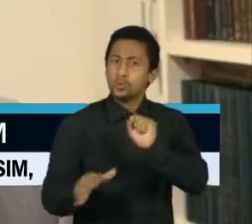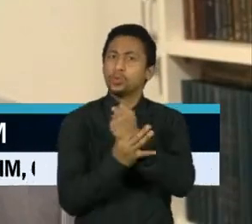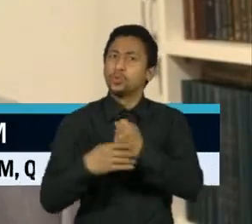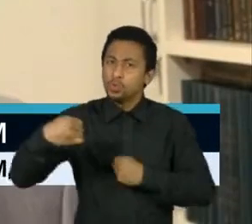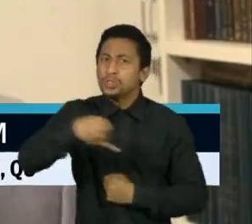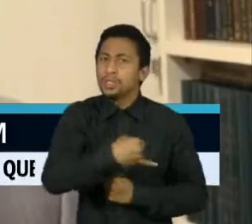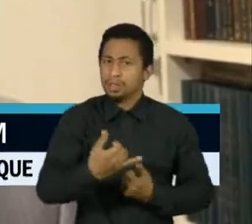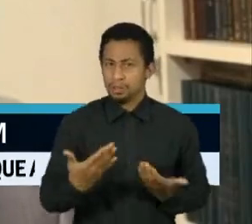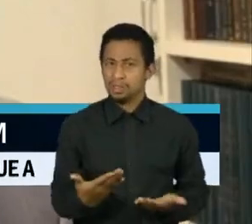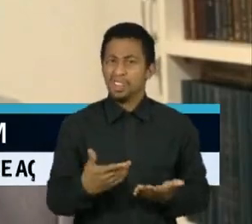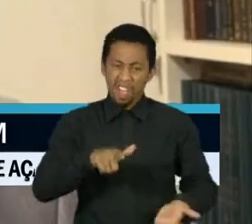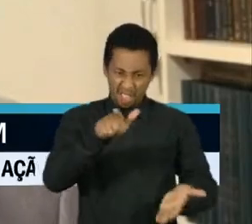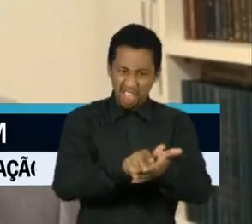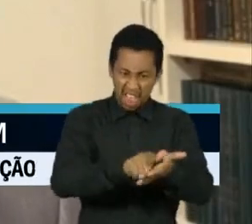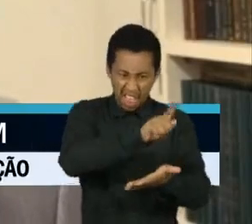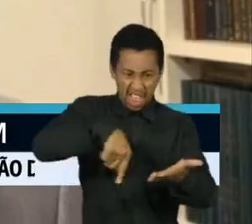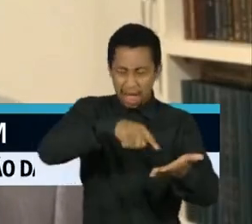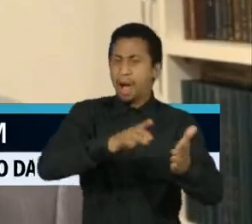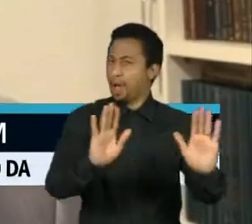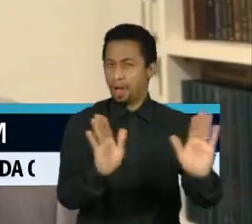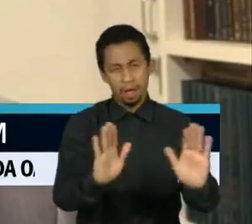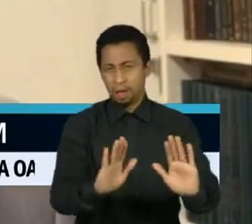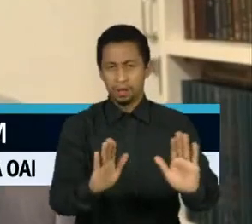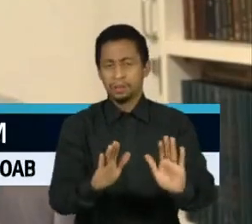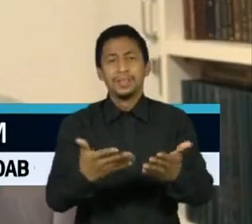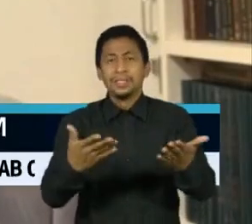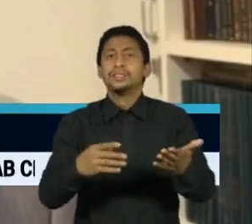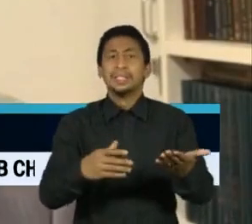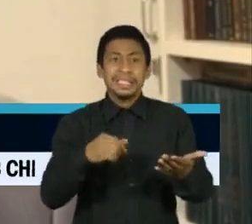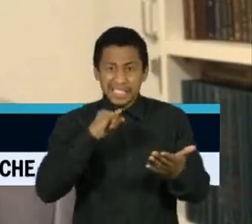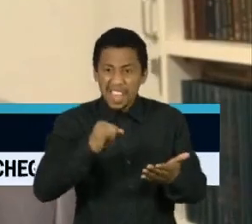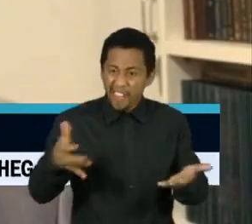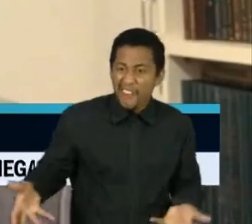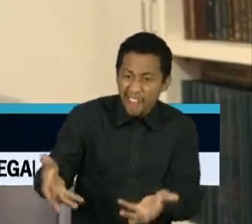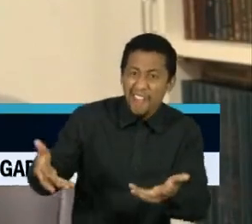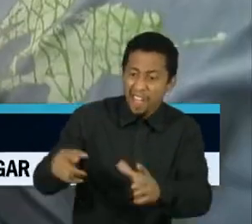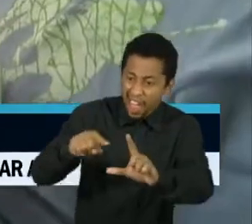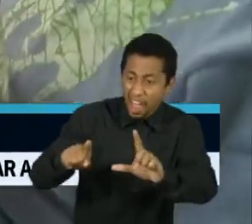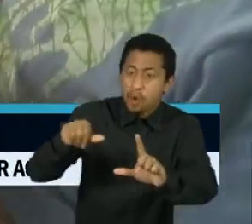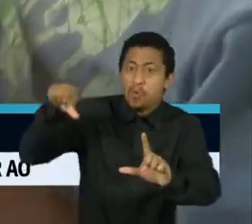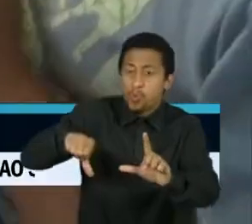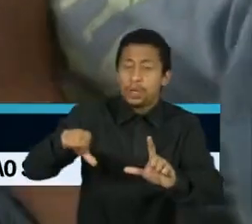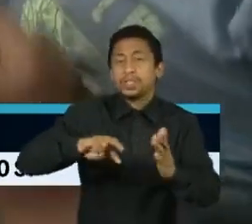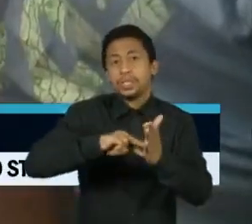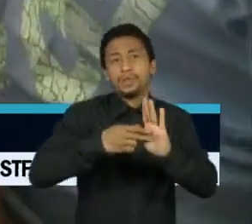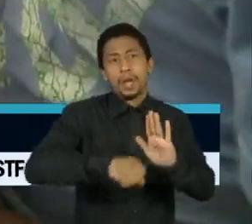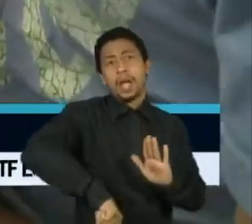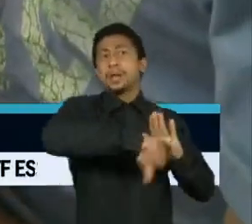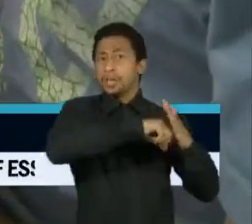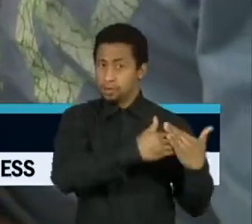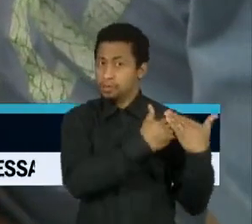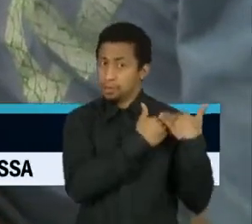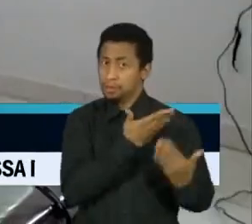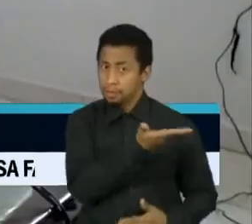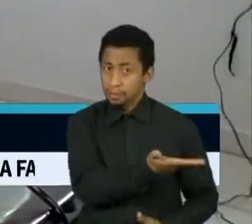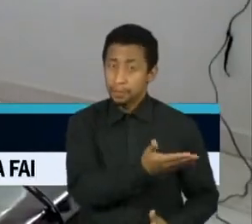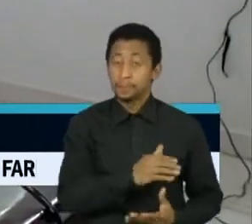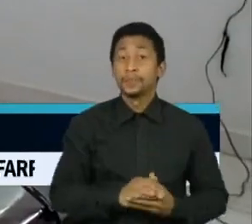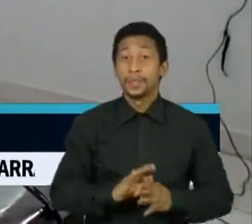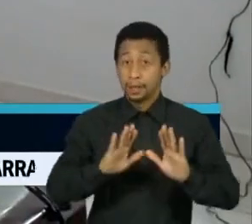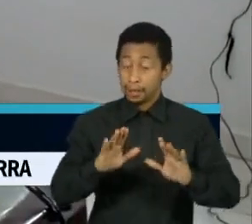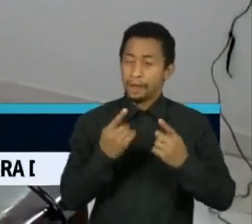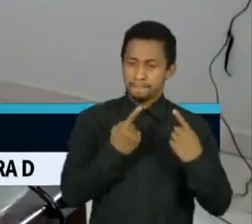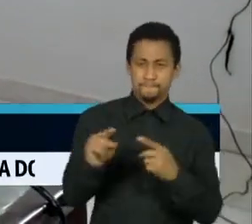em dúvida, o processo eleitoral é, inclusive, crime de responsabilidade. Apesar das críticas, o sistema